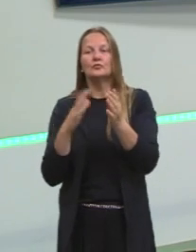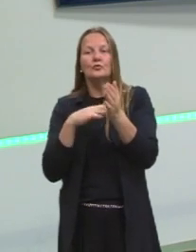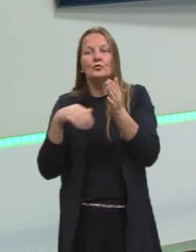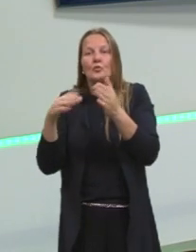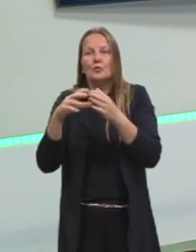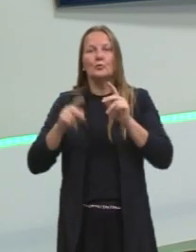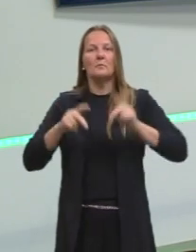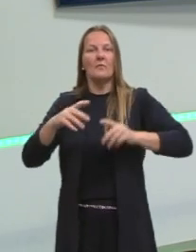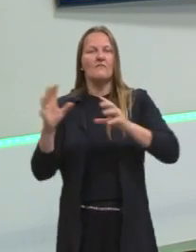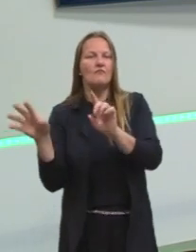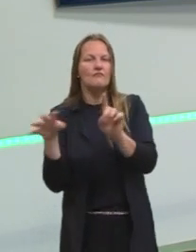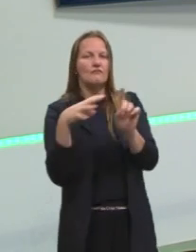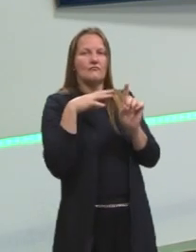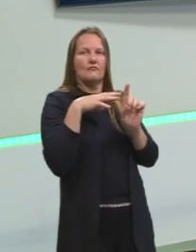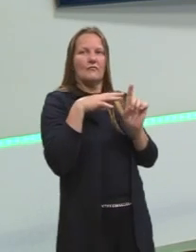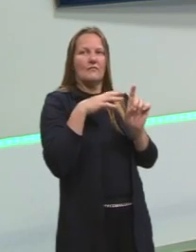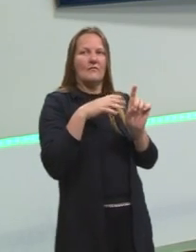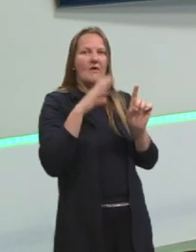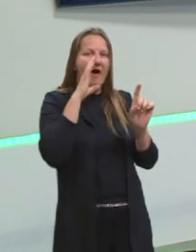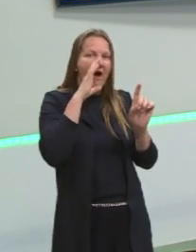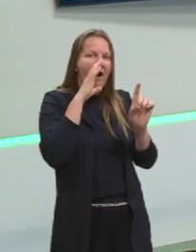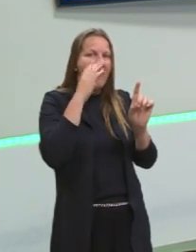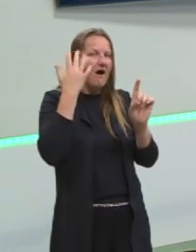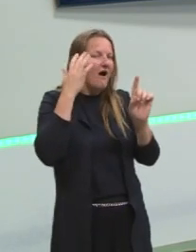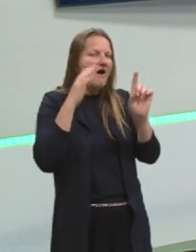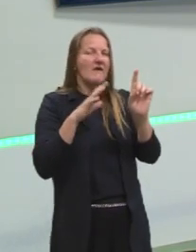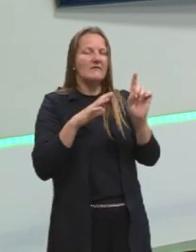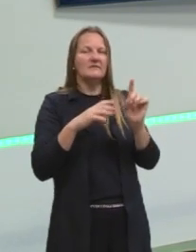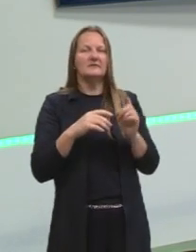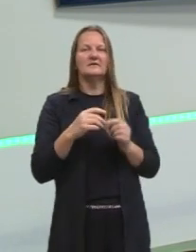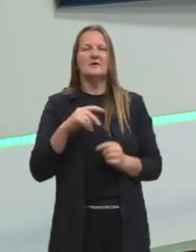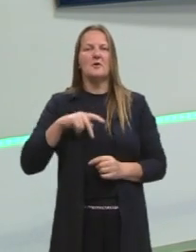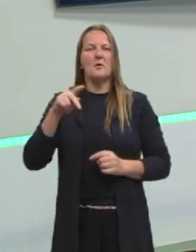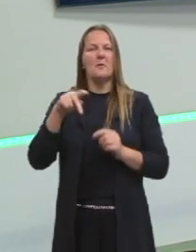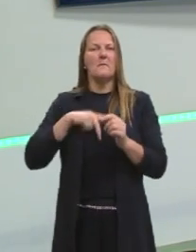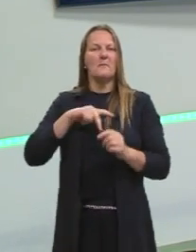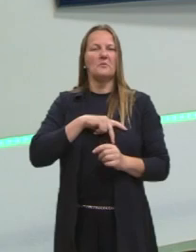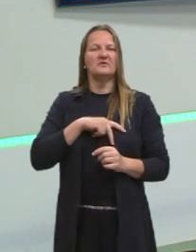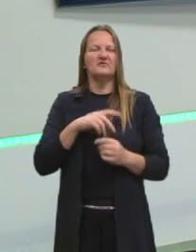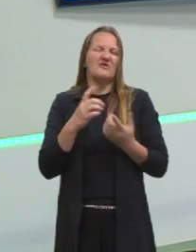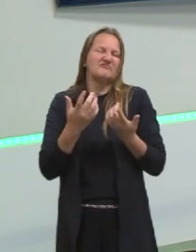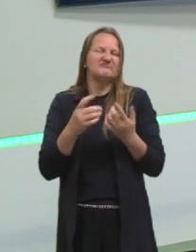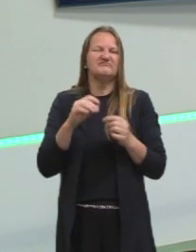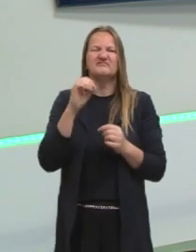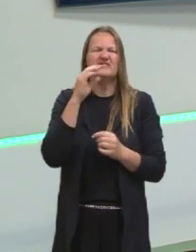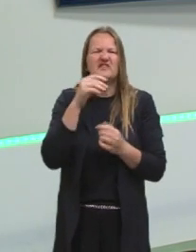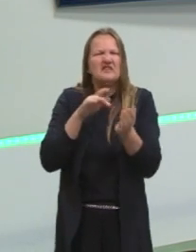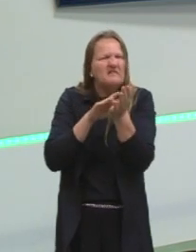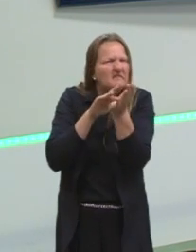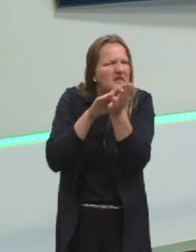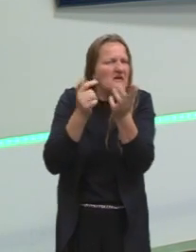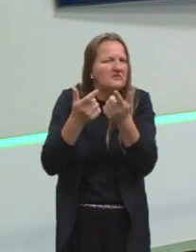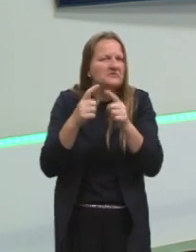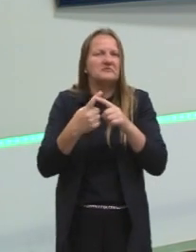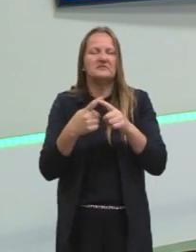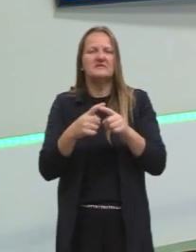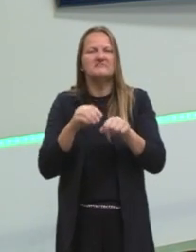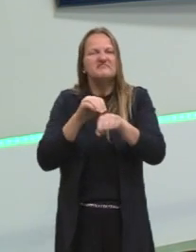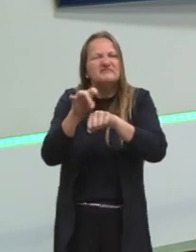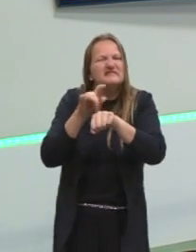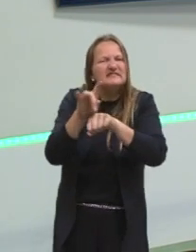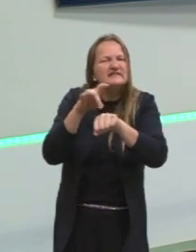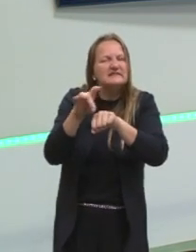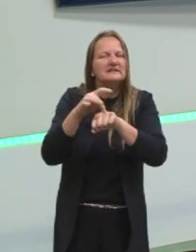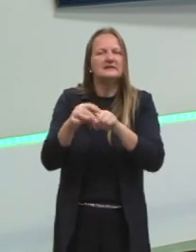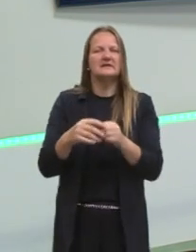Tem gente que critica hoje em dia, tem gente que fala que o populista é um demagogo, é alguém que engana o povo, que dá aquilo que o povo quer